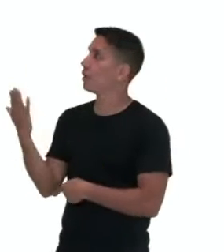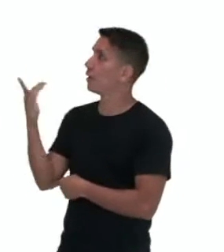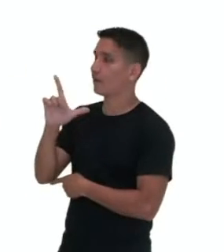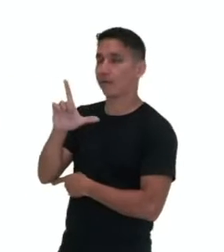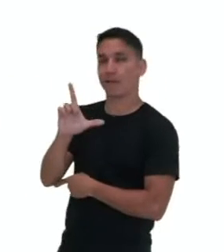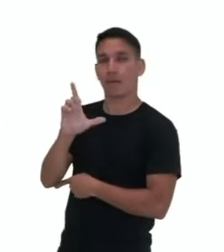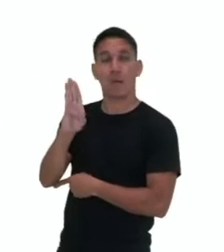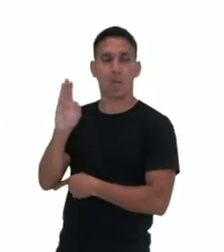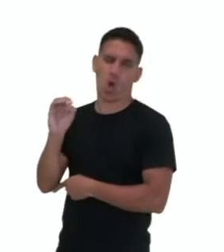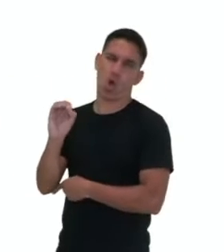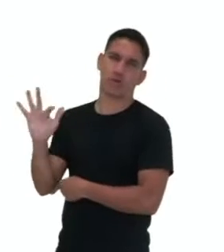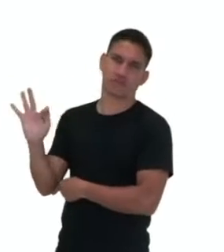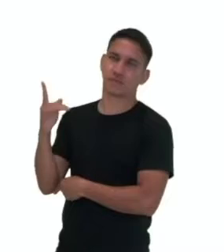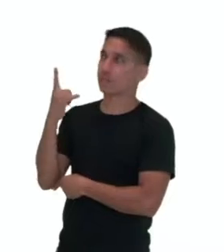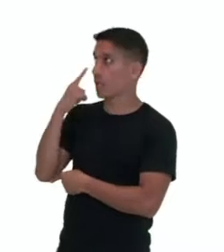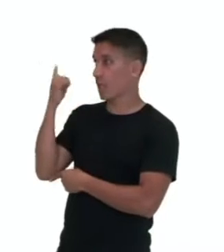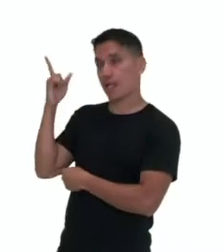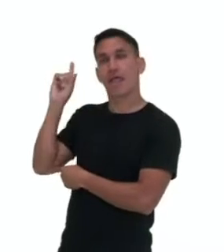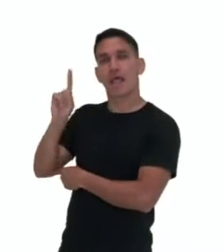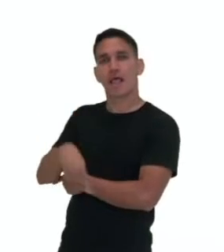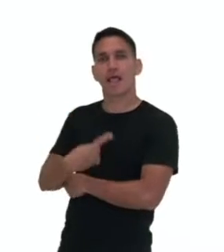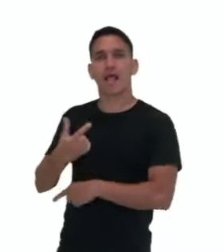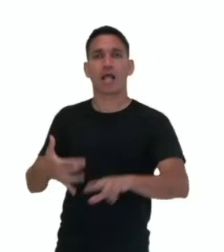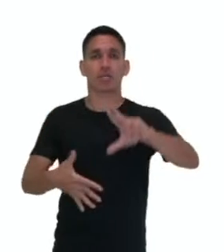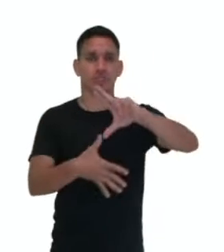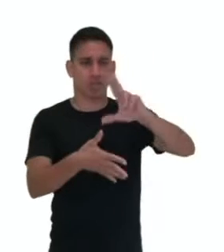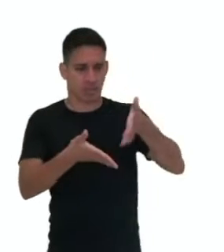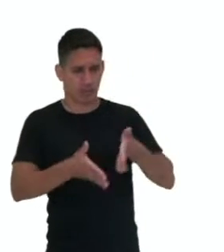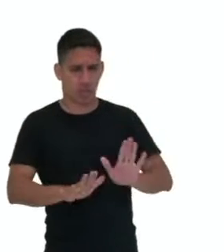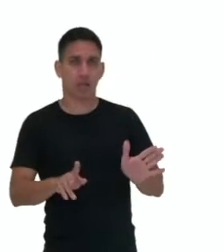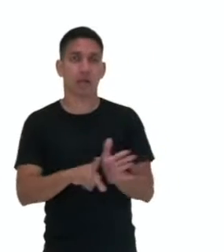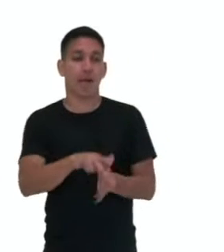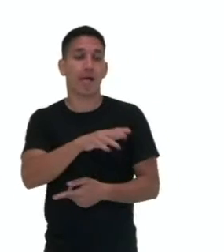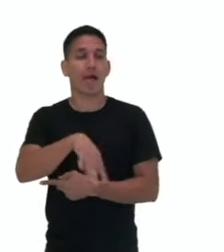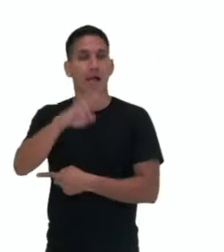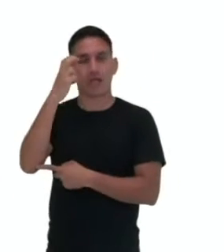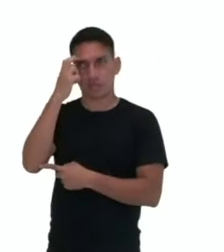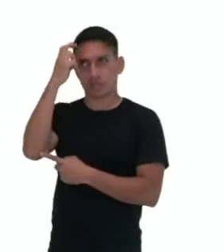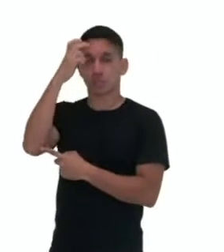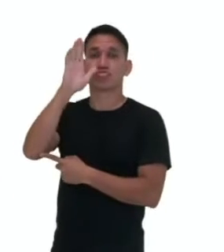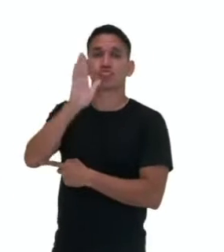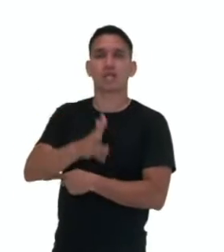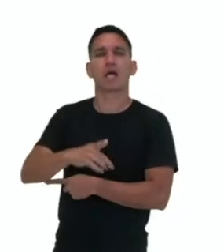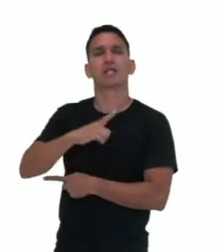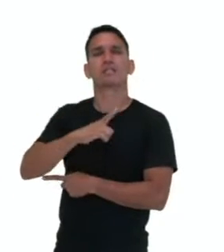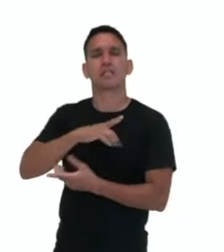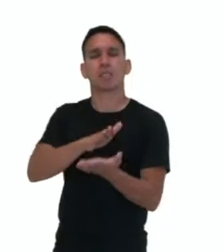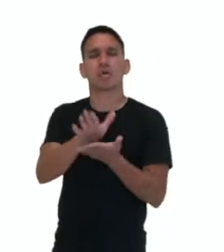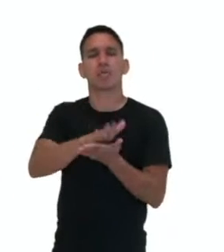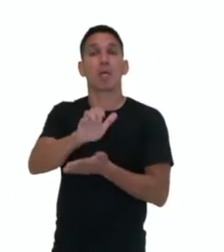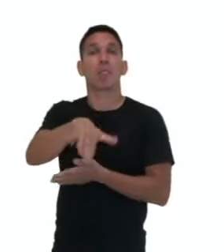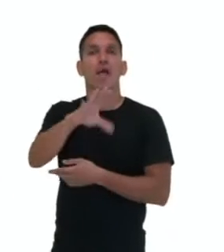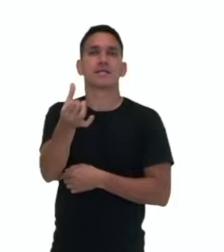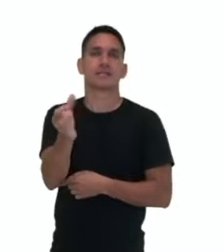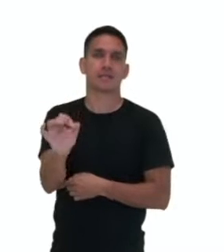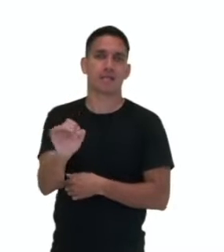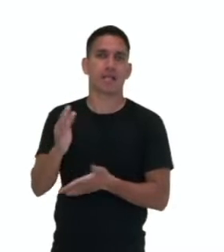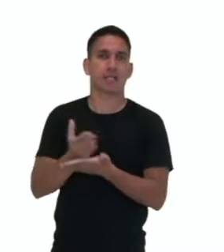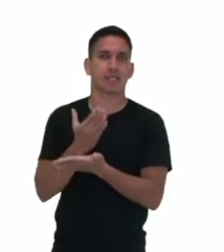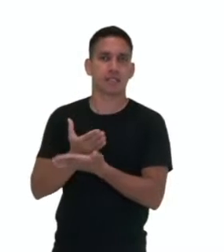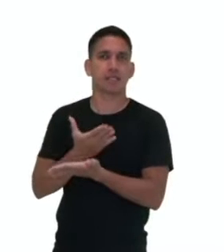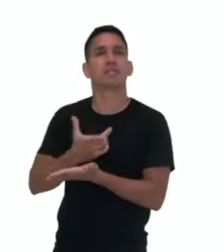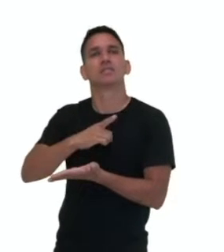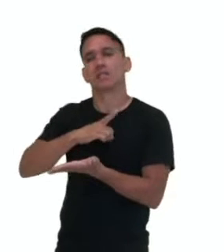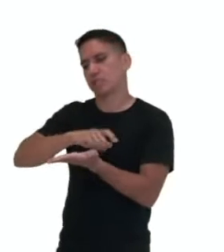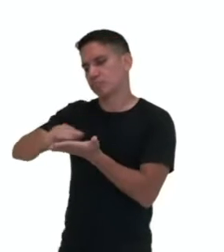Boff, ele é um intelectual, um latino-americano, já publicou mais de 60 livros, escreve